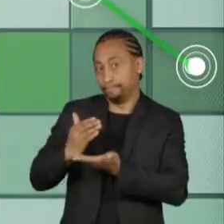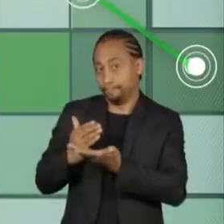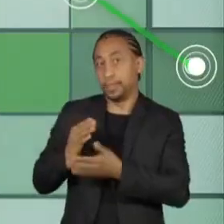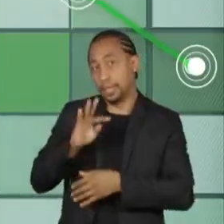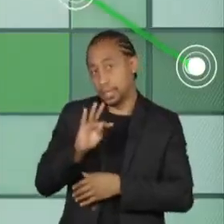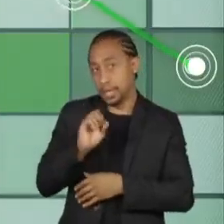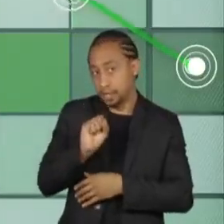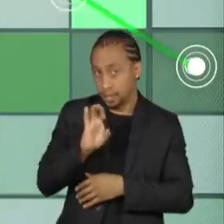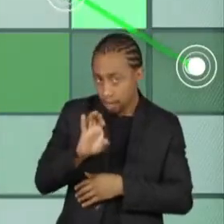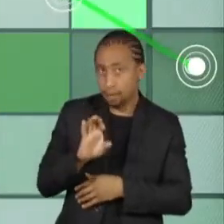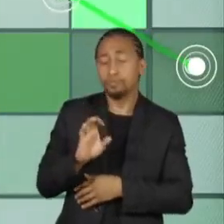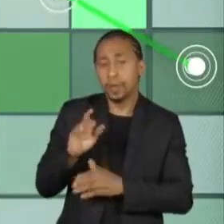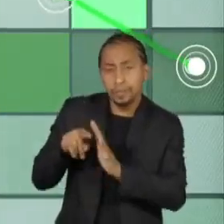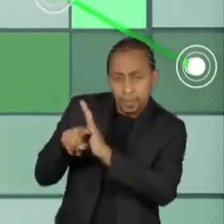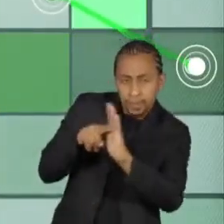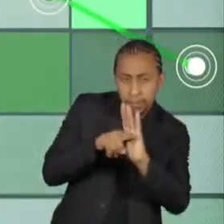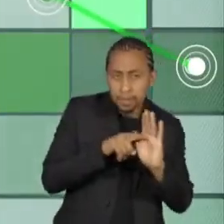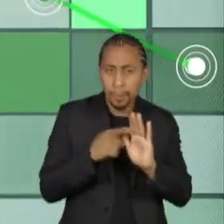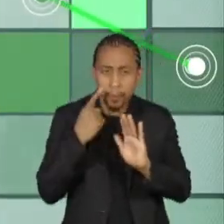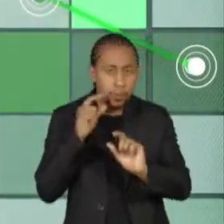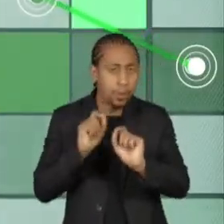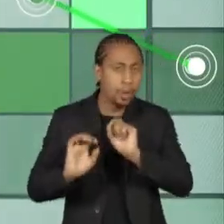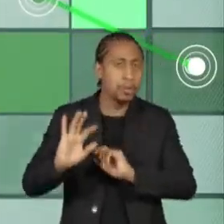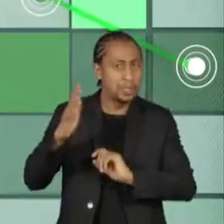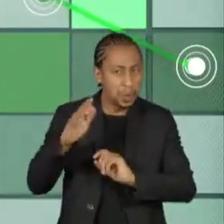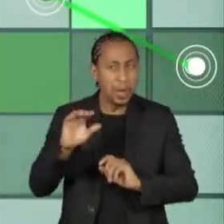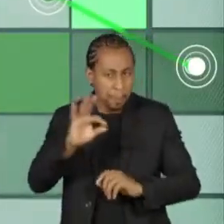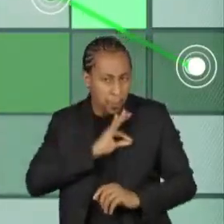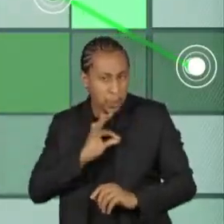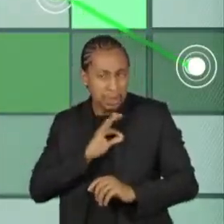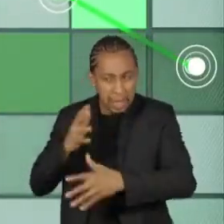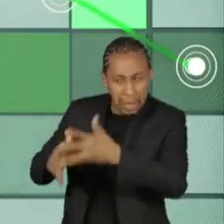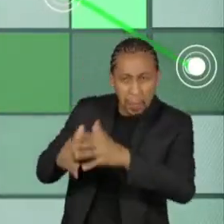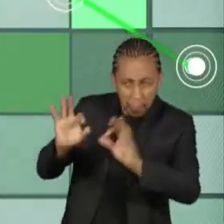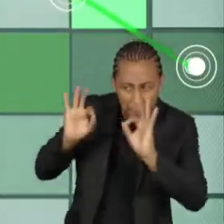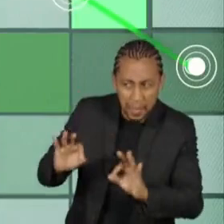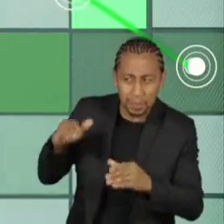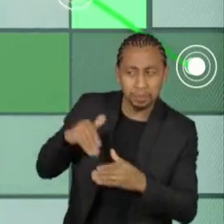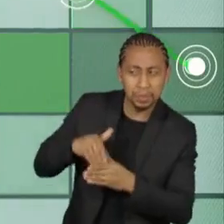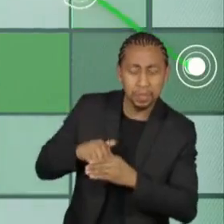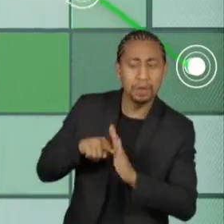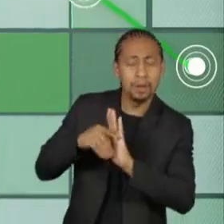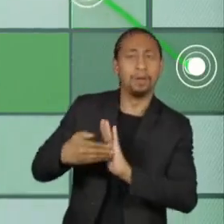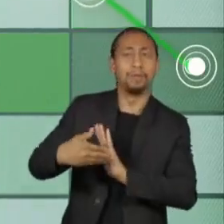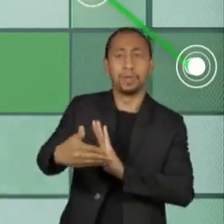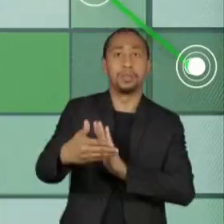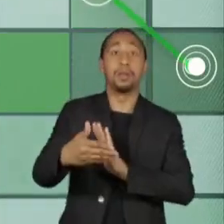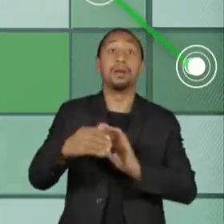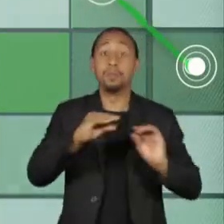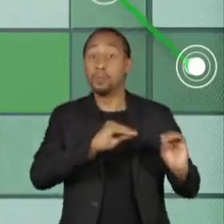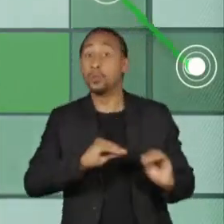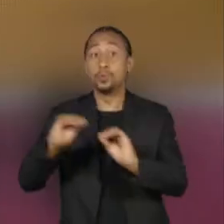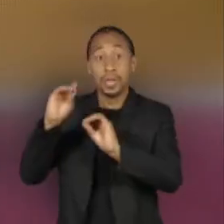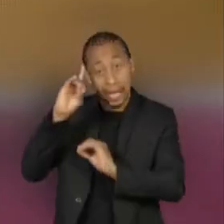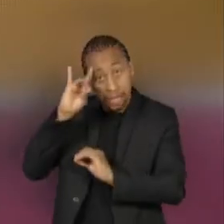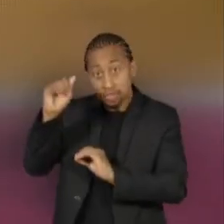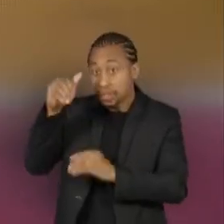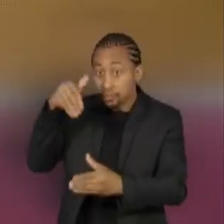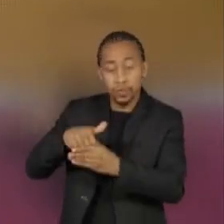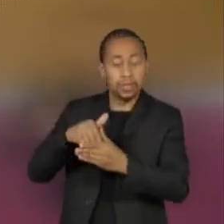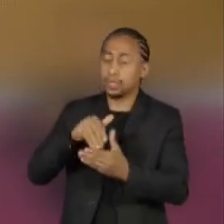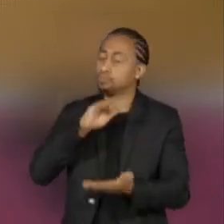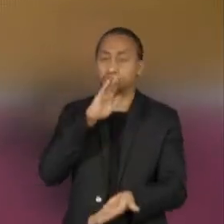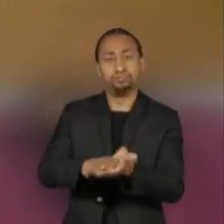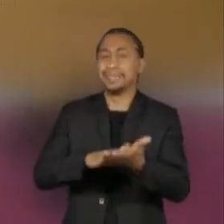a abertura de processos se for comprovada obstrução para os eleitores e que não haverá adiamento da votação. Não